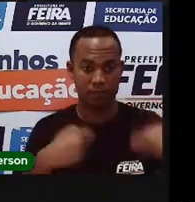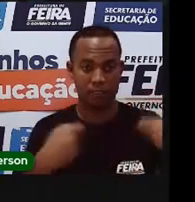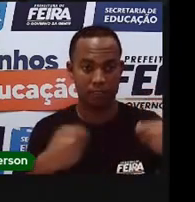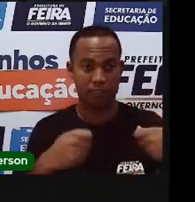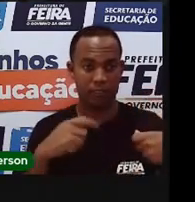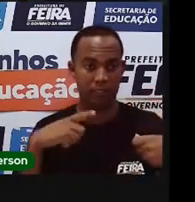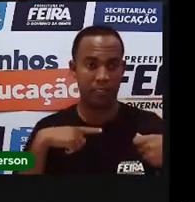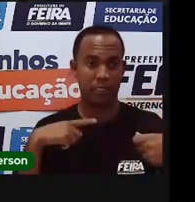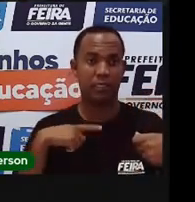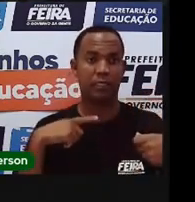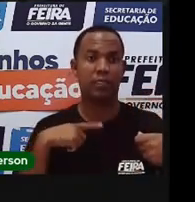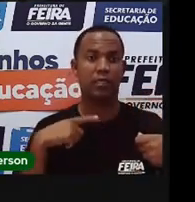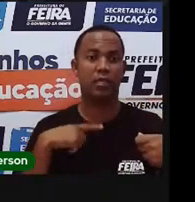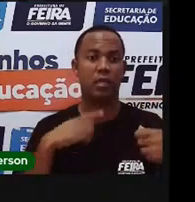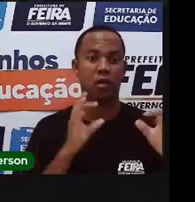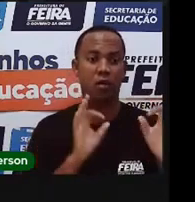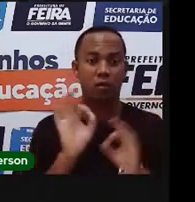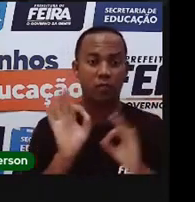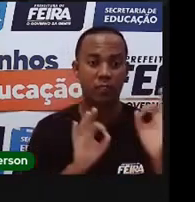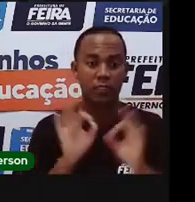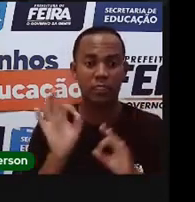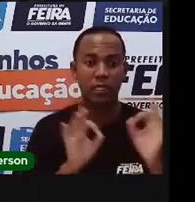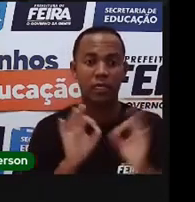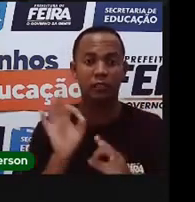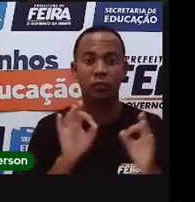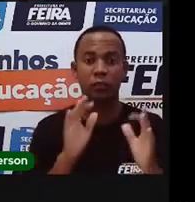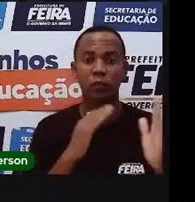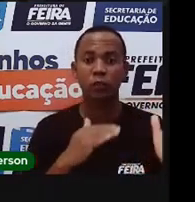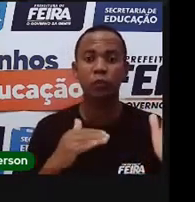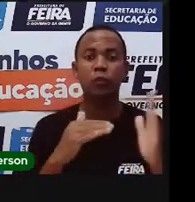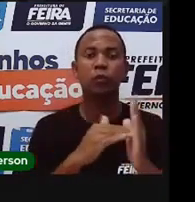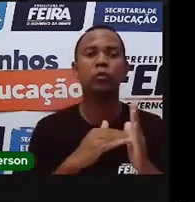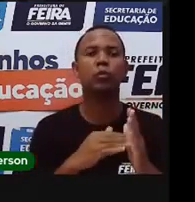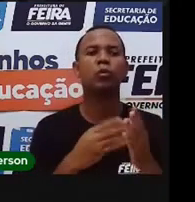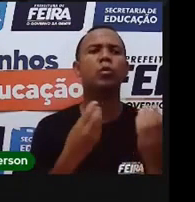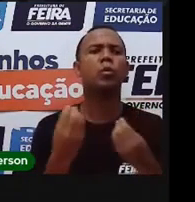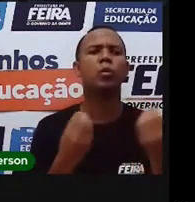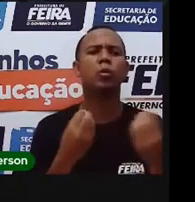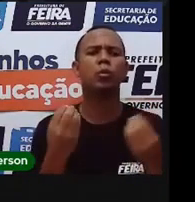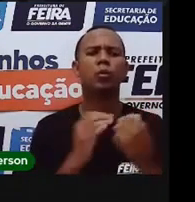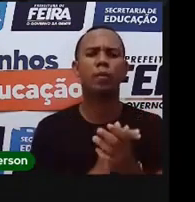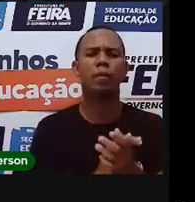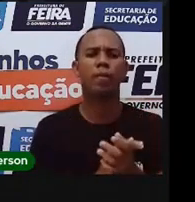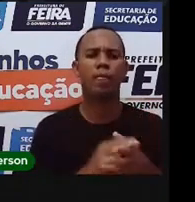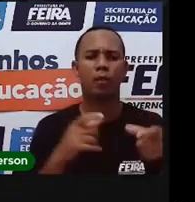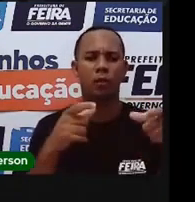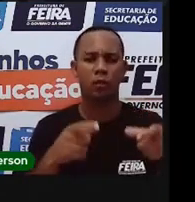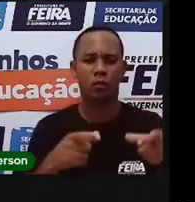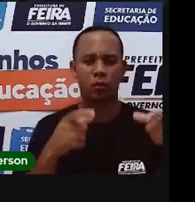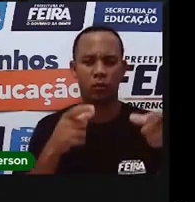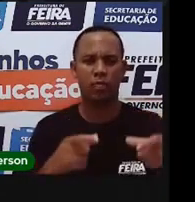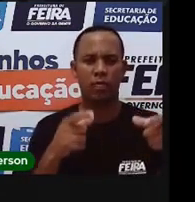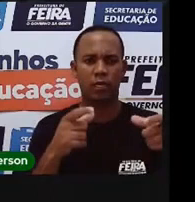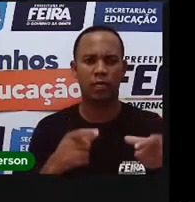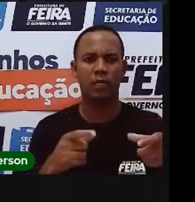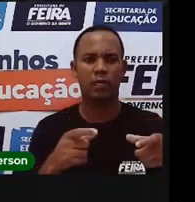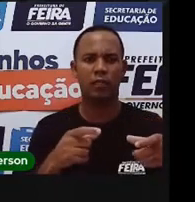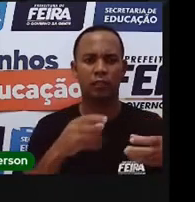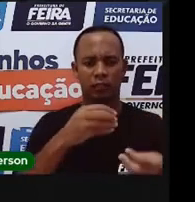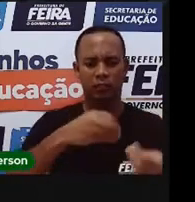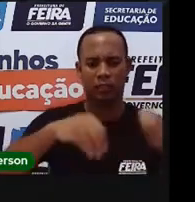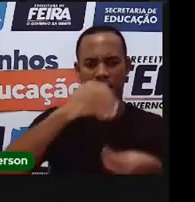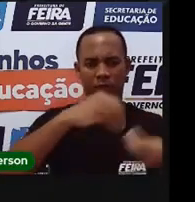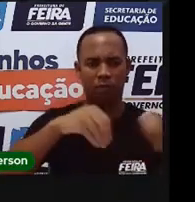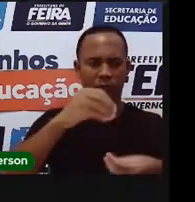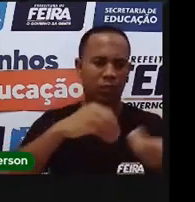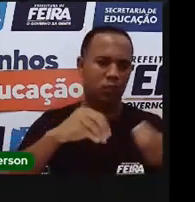estação e mantê-la em bom funcionamento. Por quê? Porque essa estação, olha o nome, tratamento de água